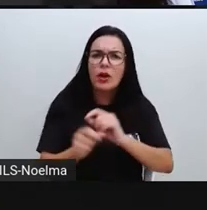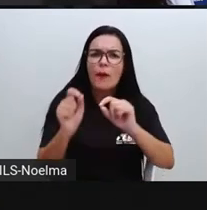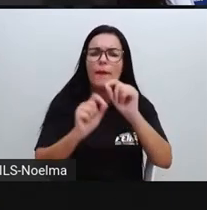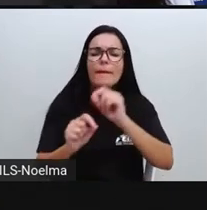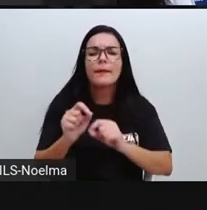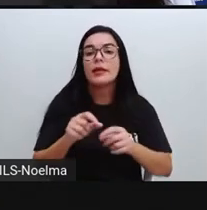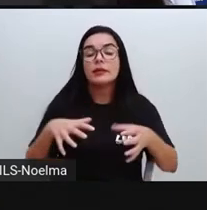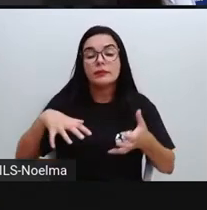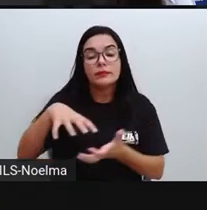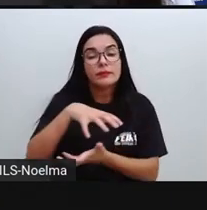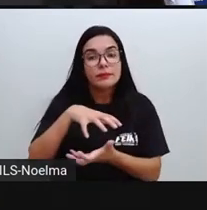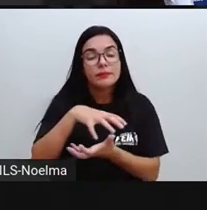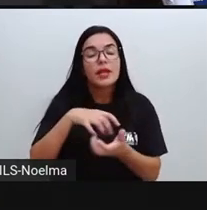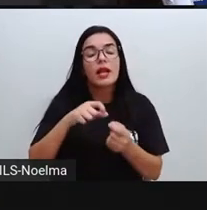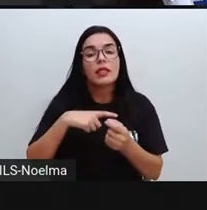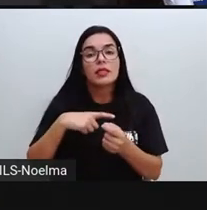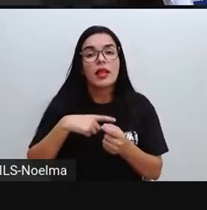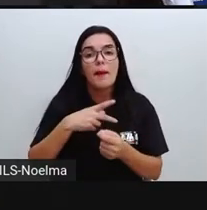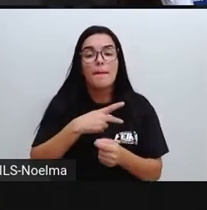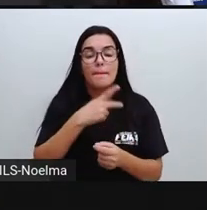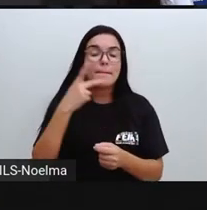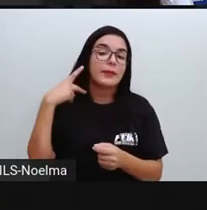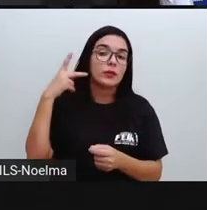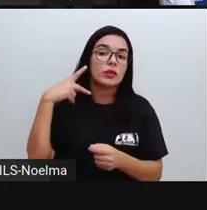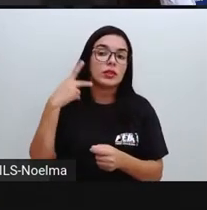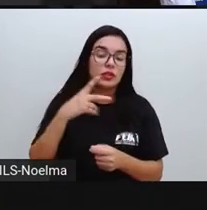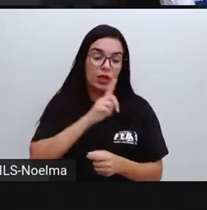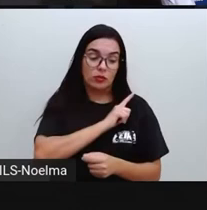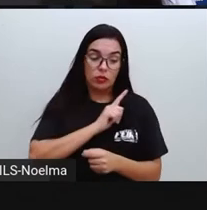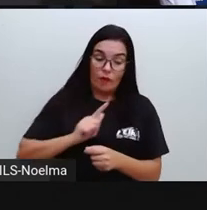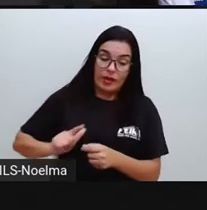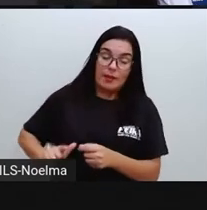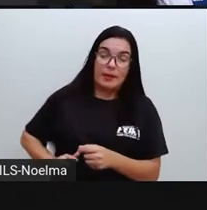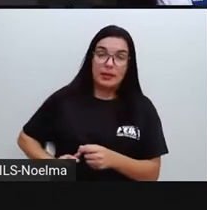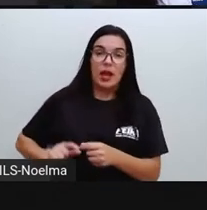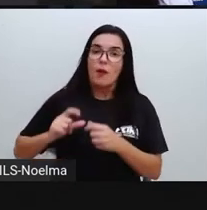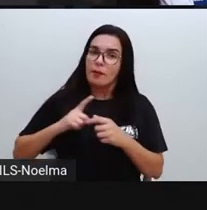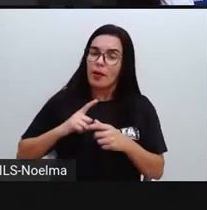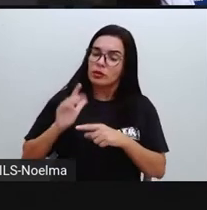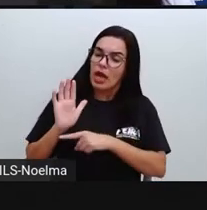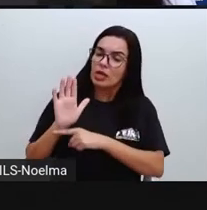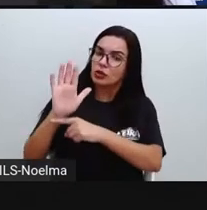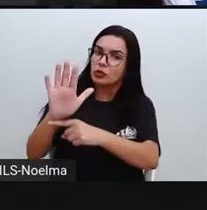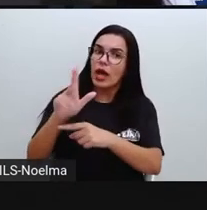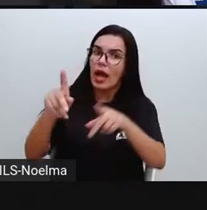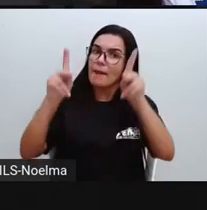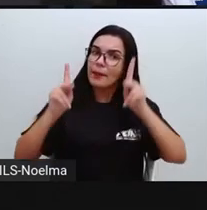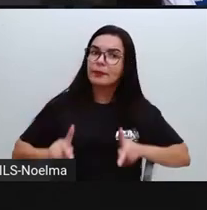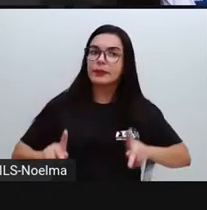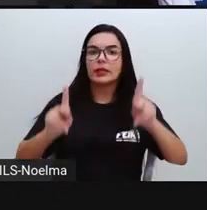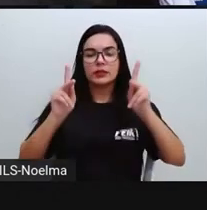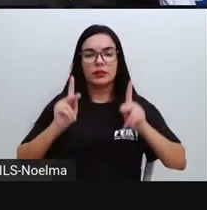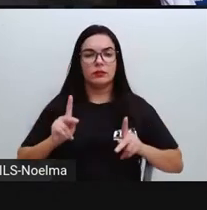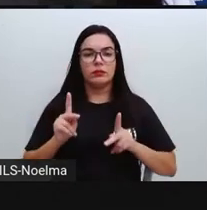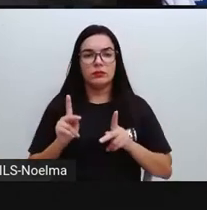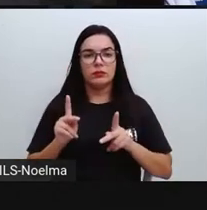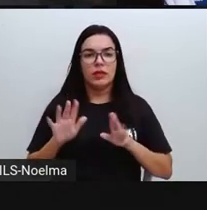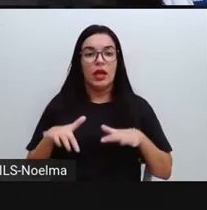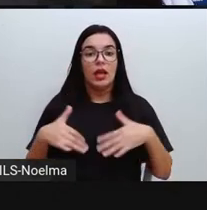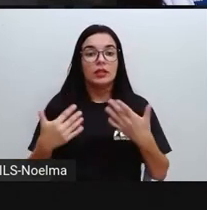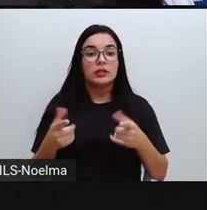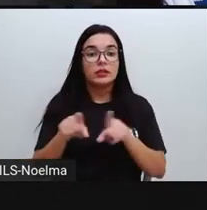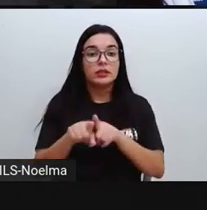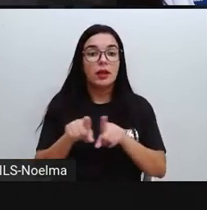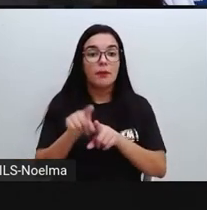pode contribuir aí para a elaboração de políticas públicas, né? Que venham a favorecer aí a população. E também